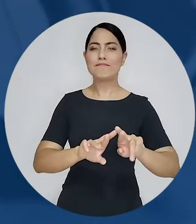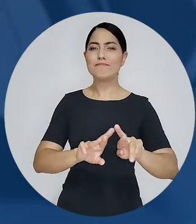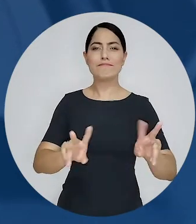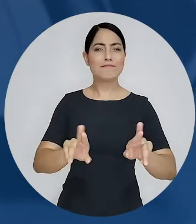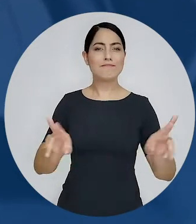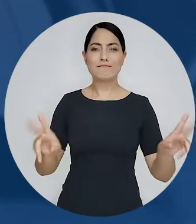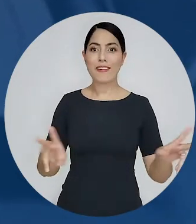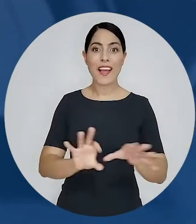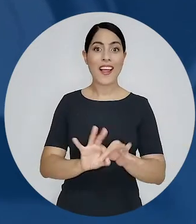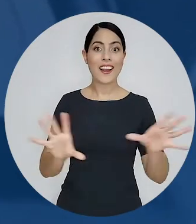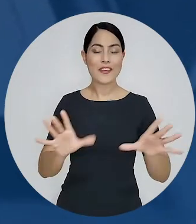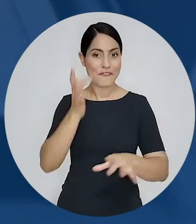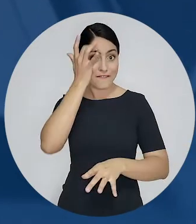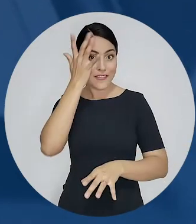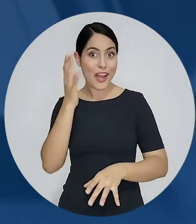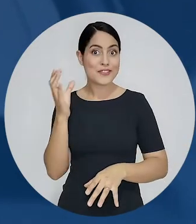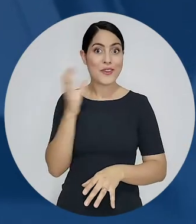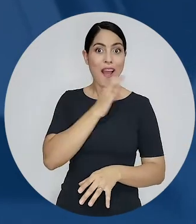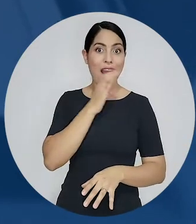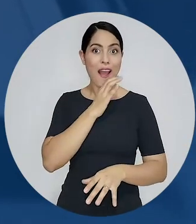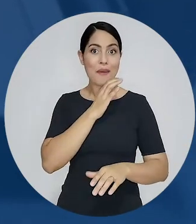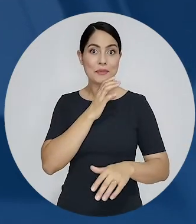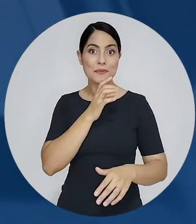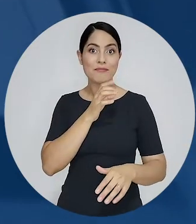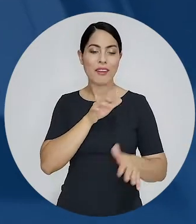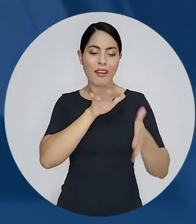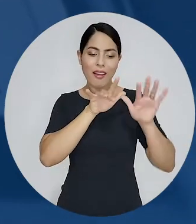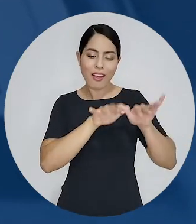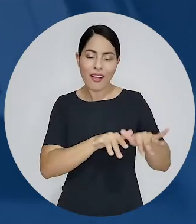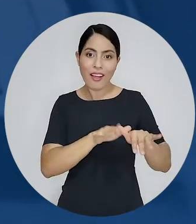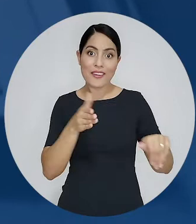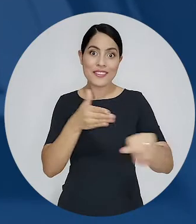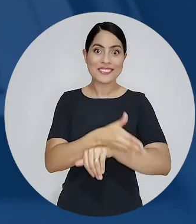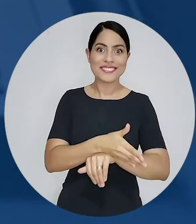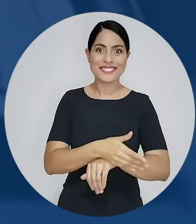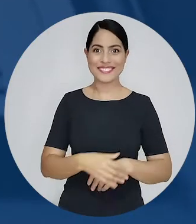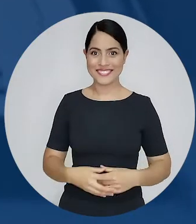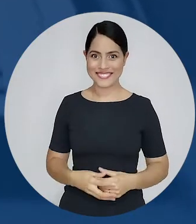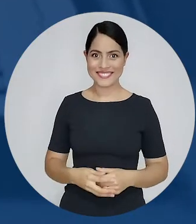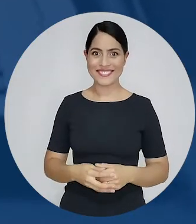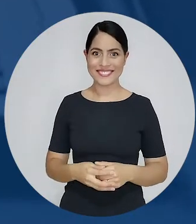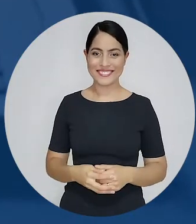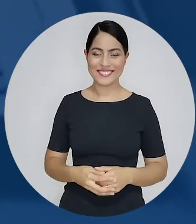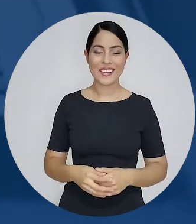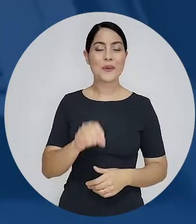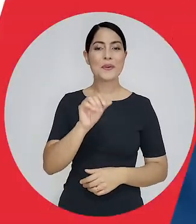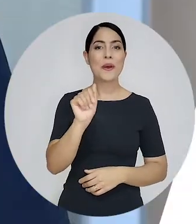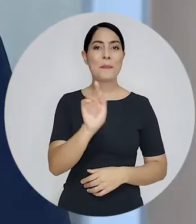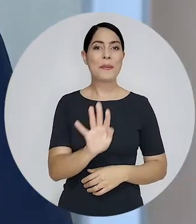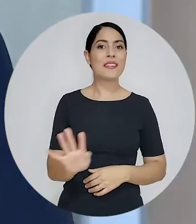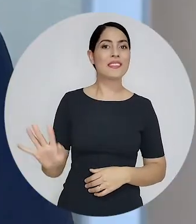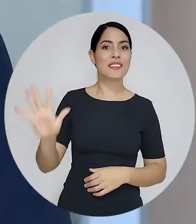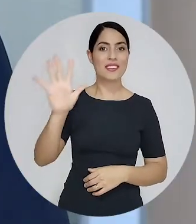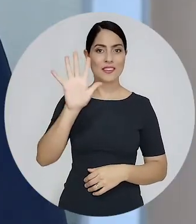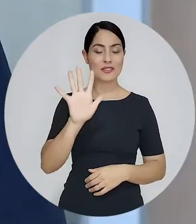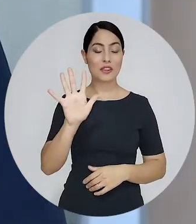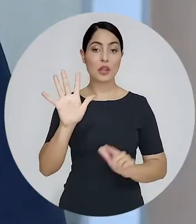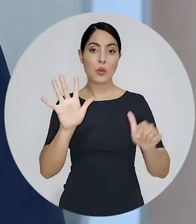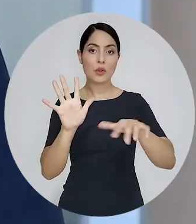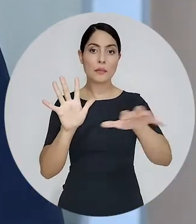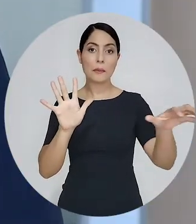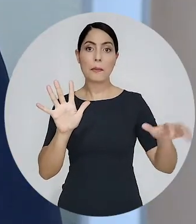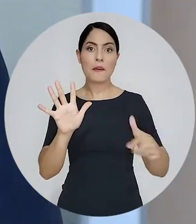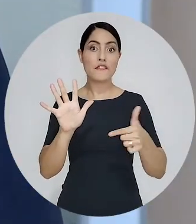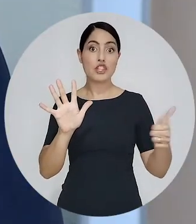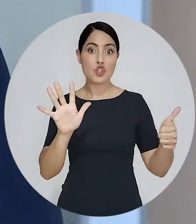e em qualquer lugar. É fácil, é rápido. Tudo isso na palma da sua mão. A OAB Nacional e